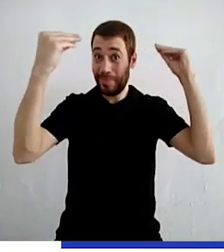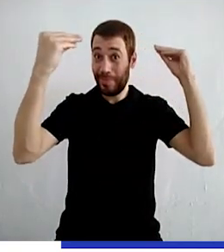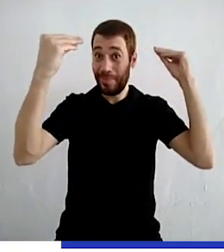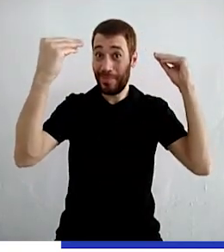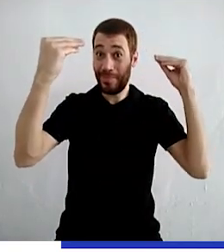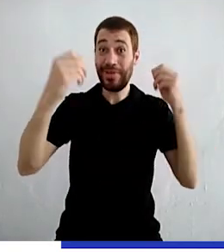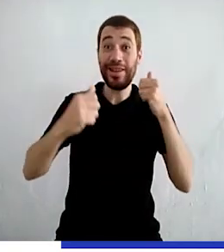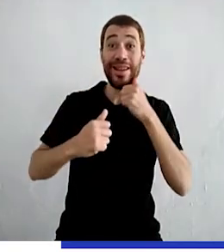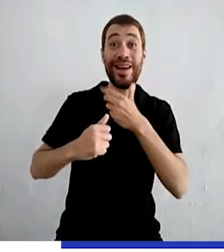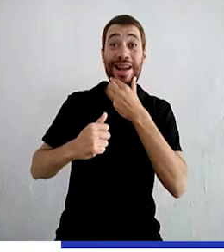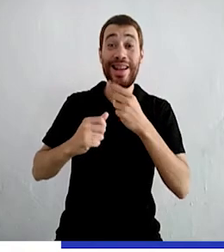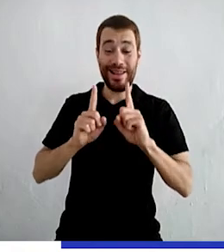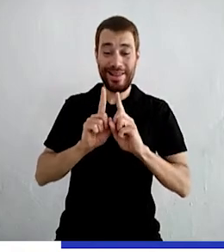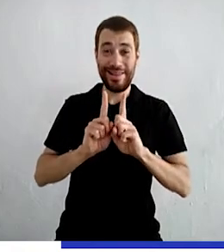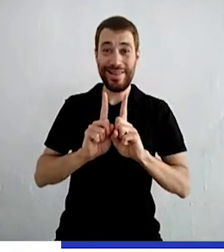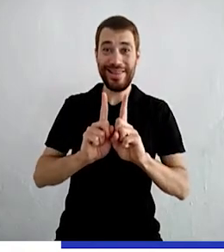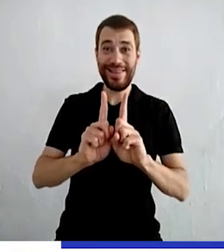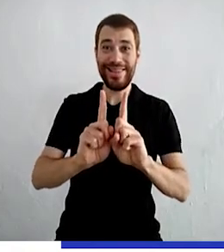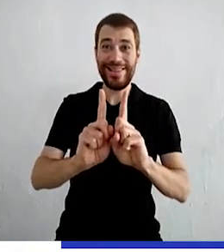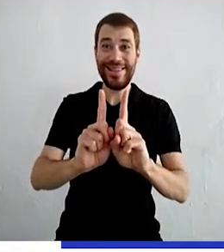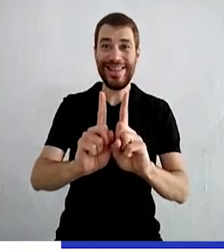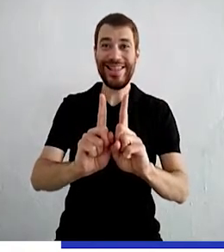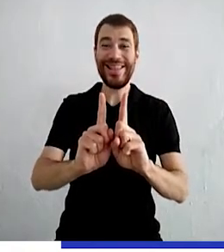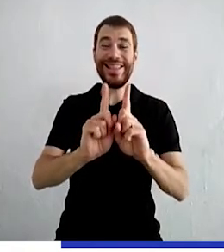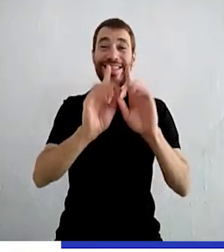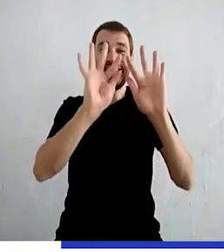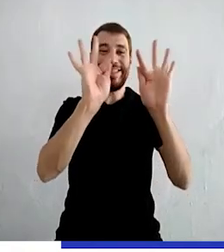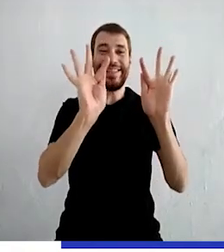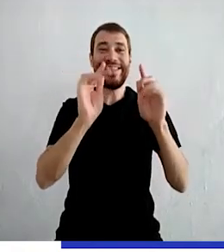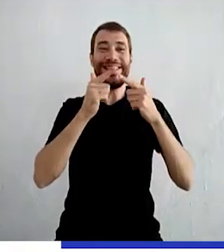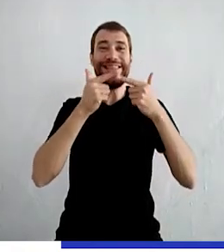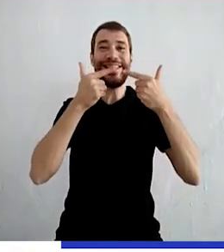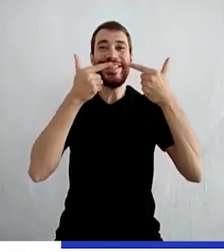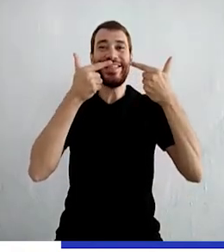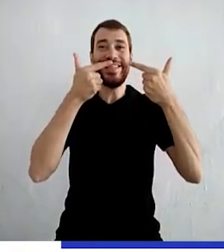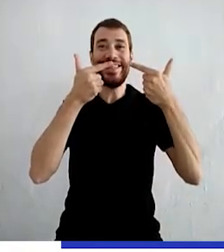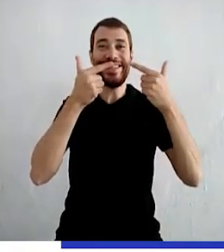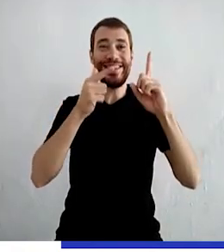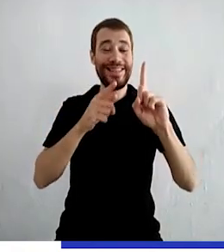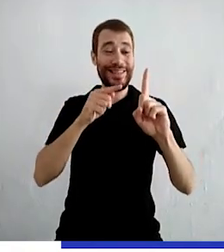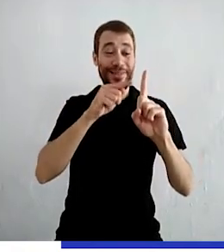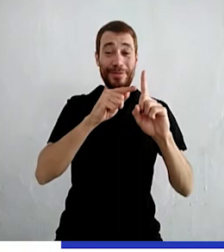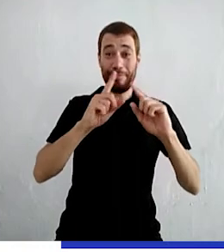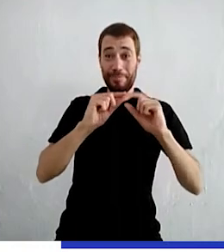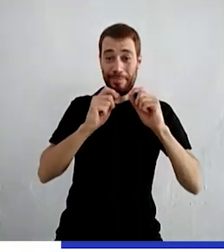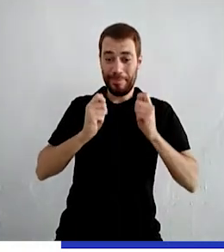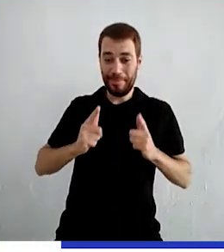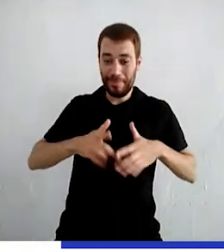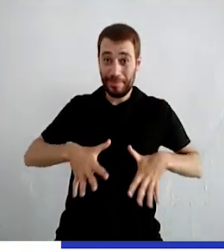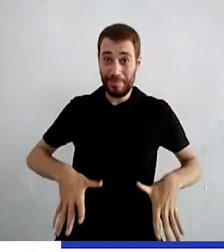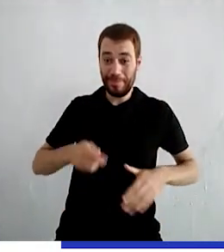e princesa estão juntos sorrindo. Ela com um vestido de estrelas e varinha na mão,